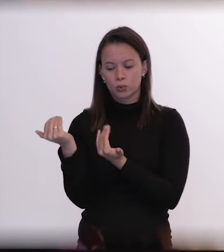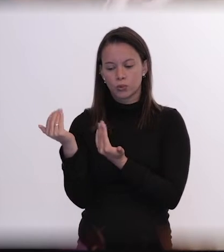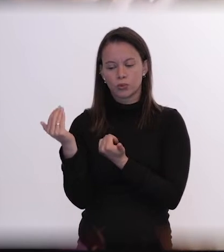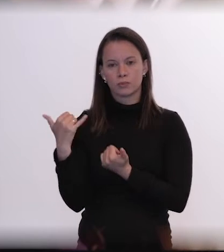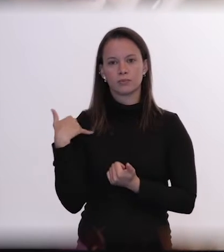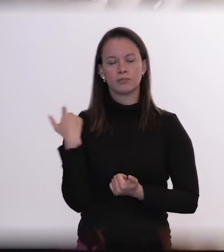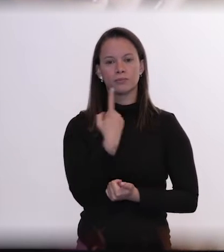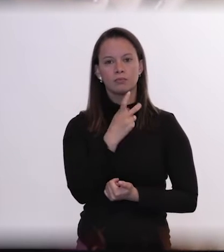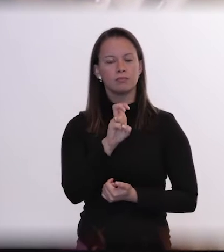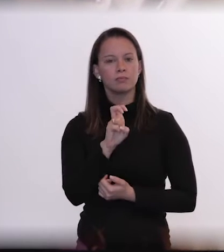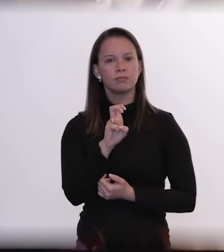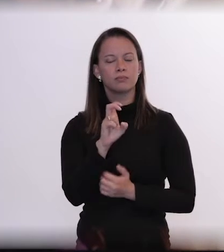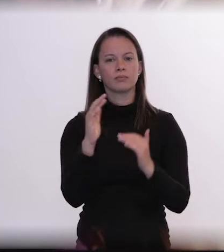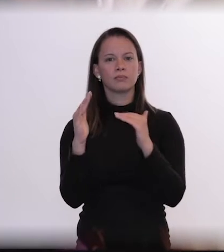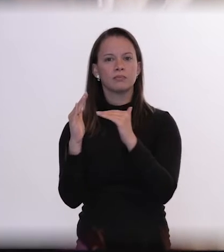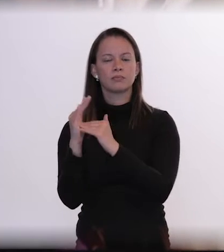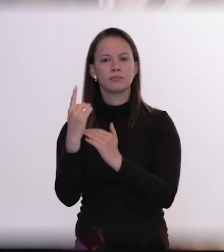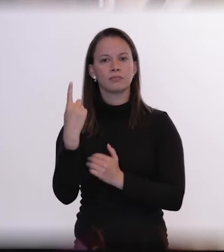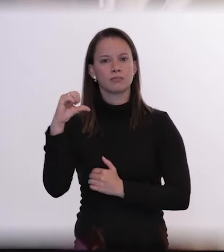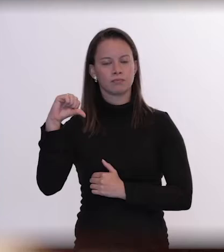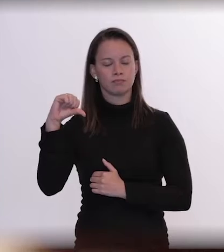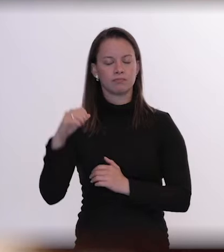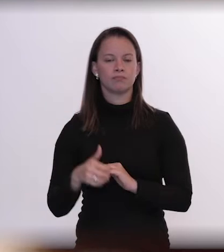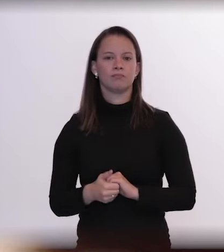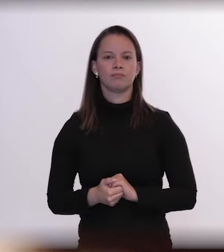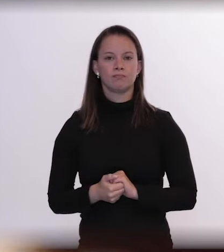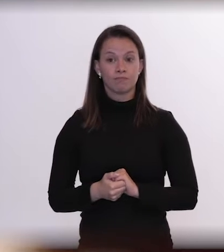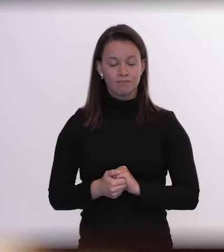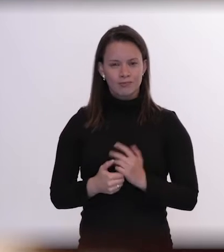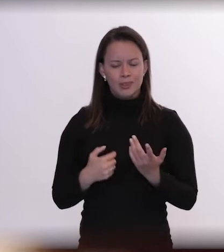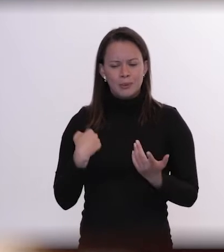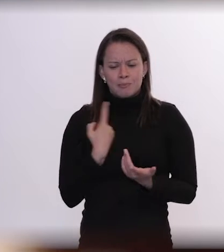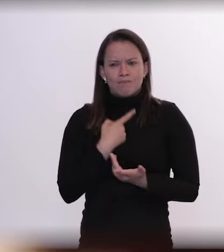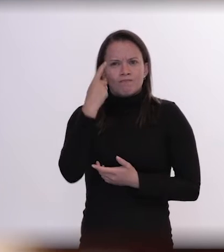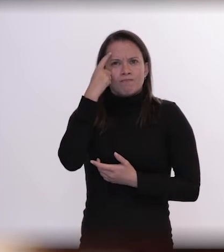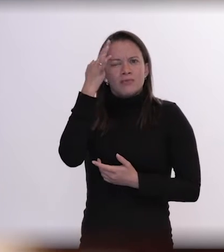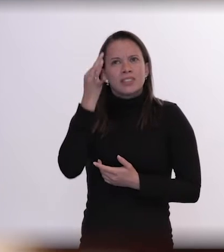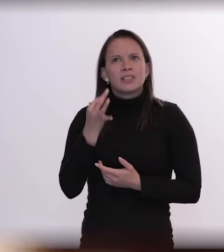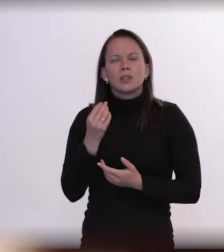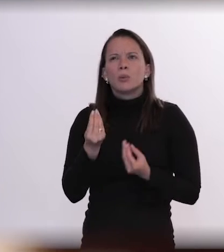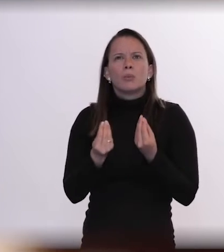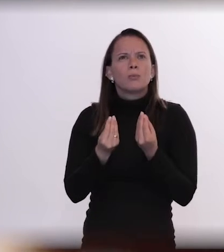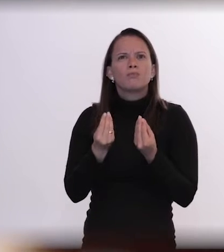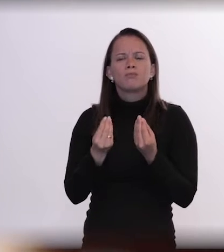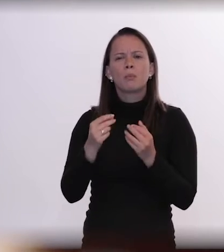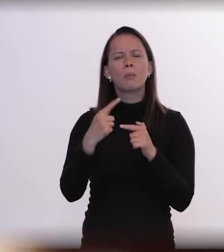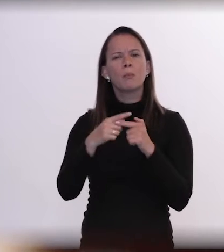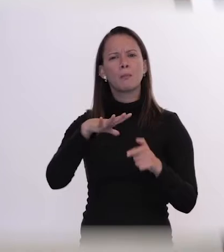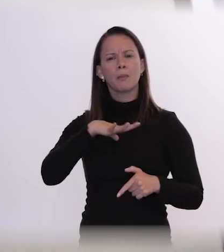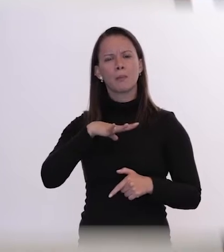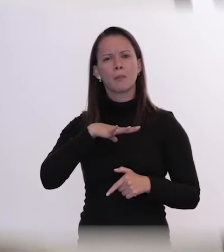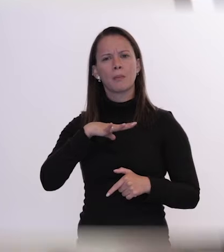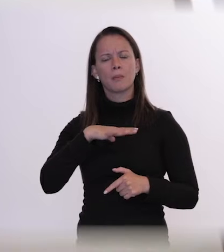e 19 anos. E aí a gente precisa entender o que que Altamira tem de particular.